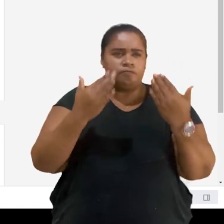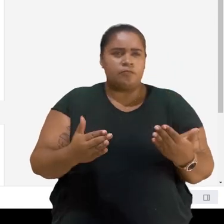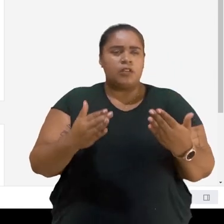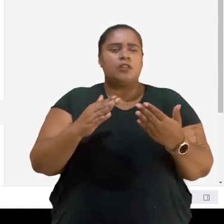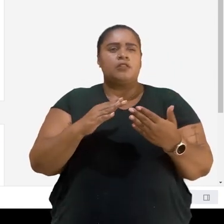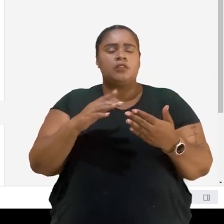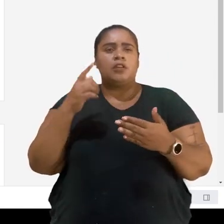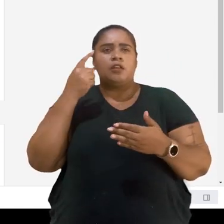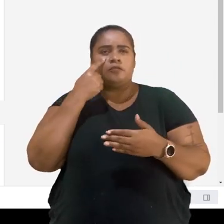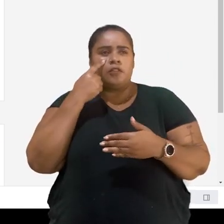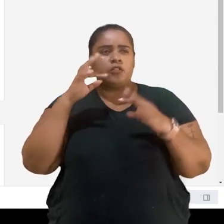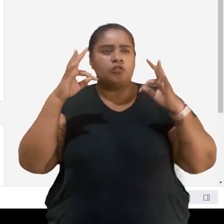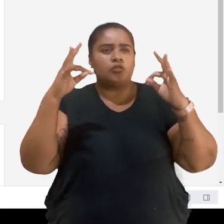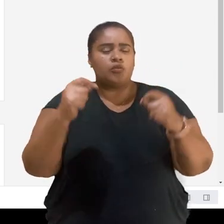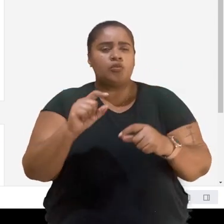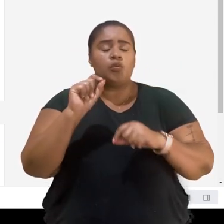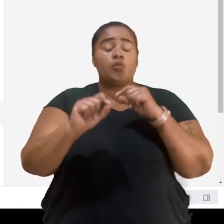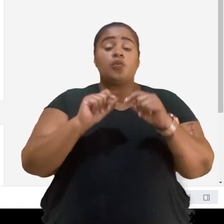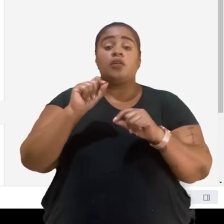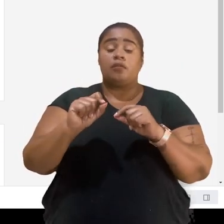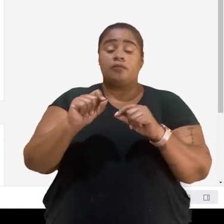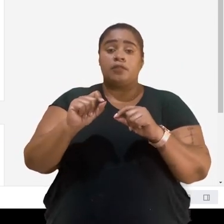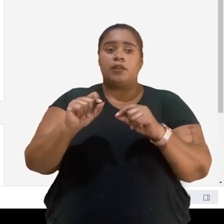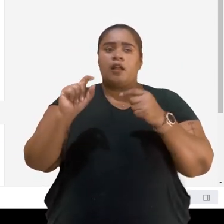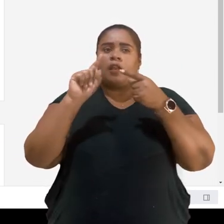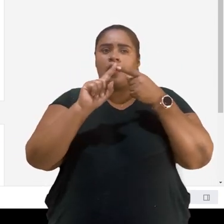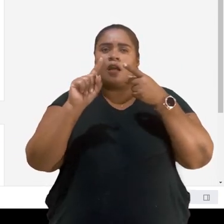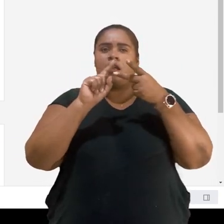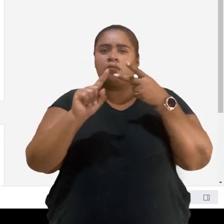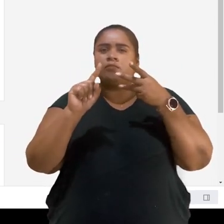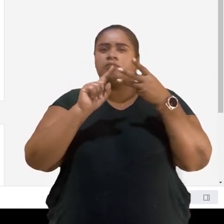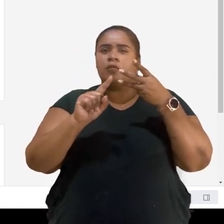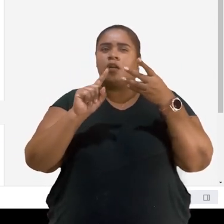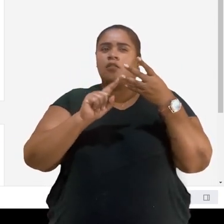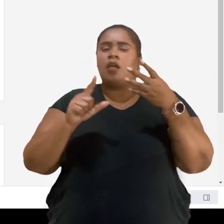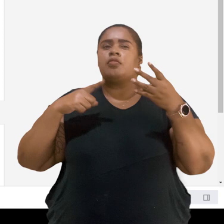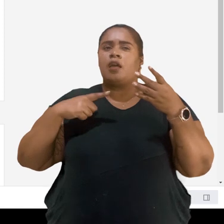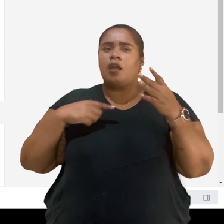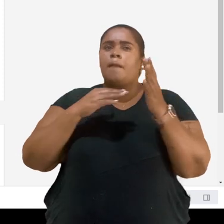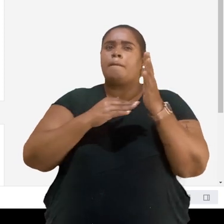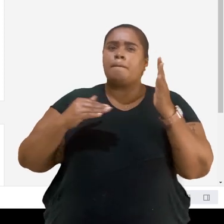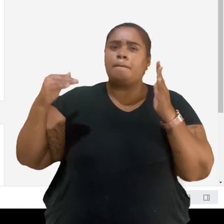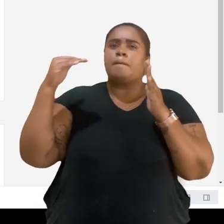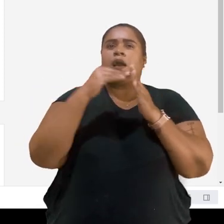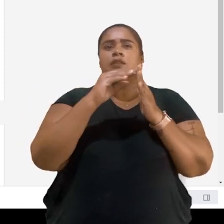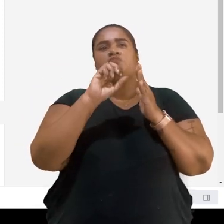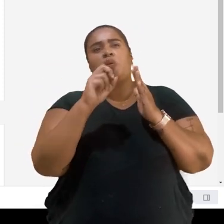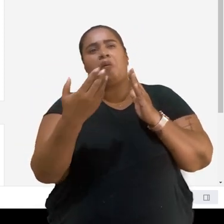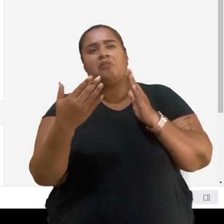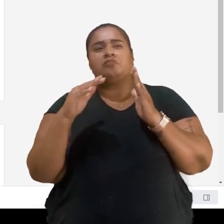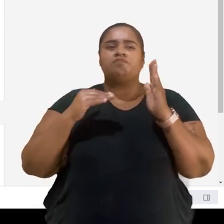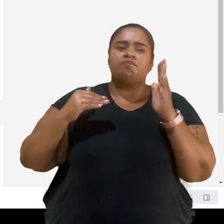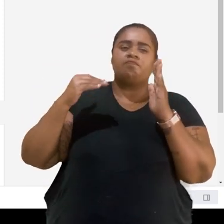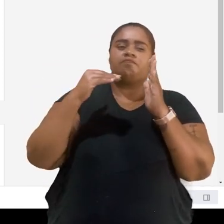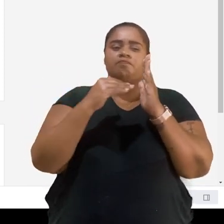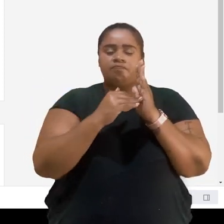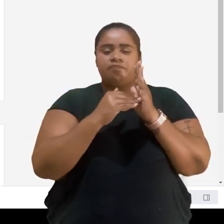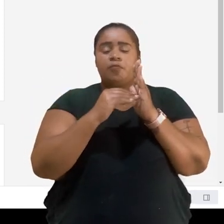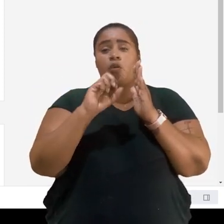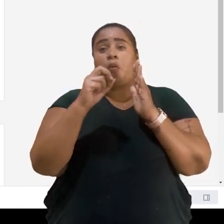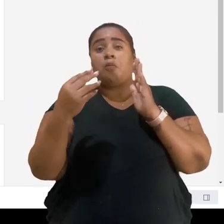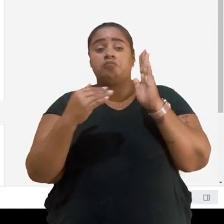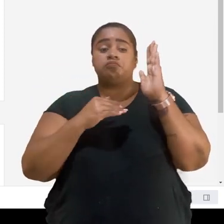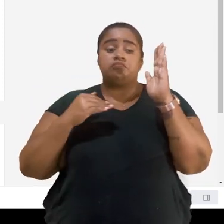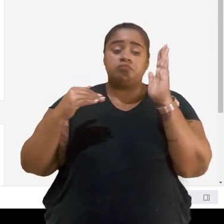analisei e venho aqui considerando que em cada critério ela atendeu ou atendeu parcialmente ou